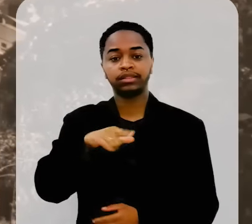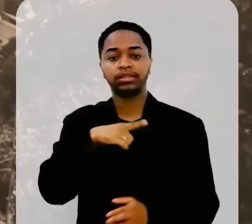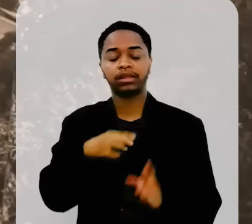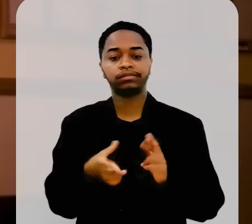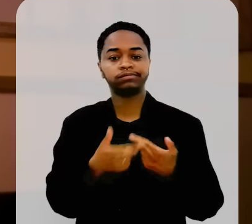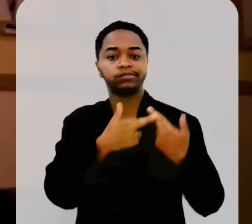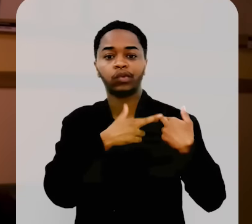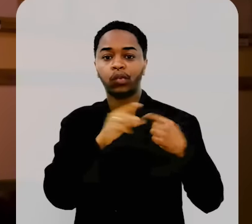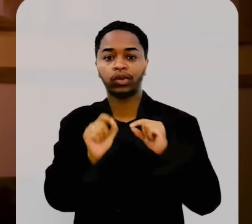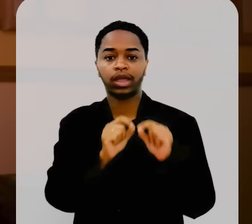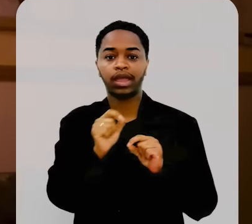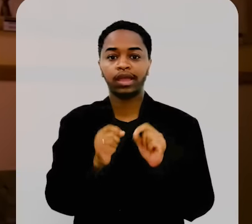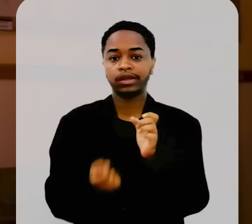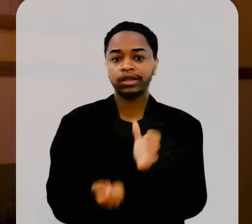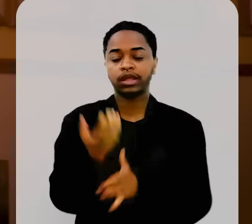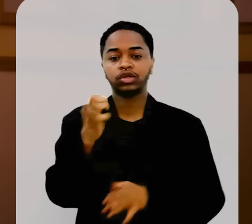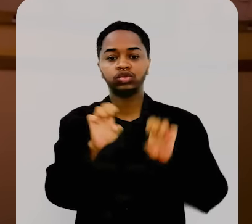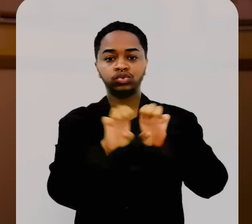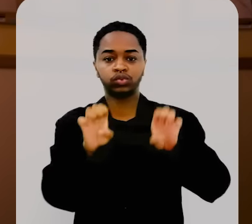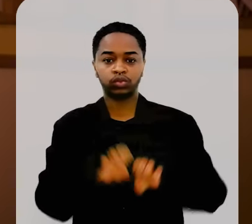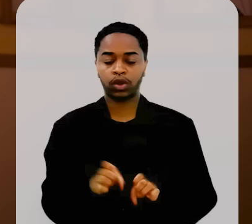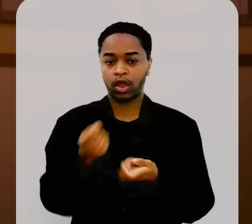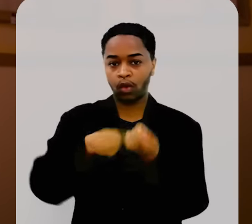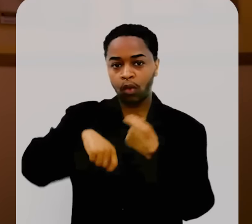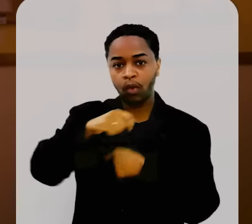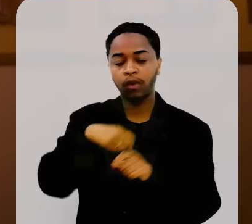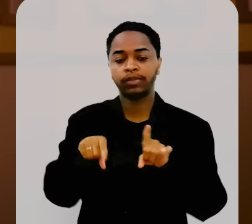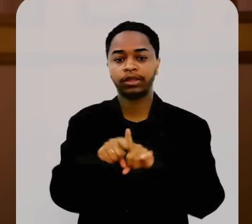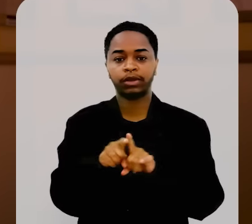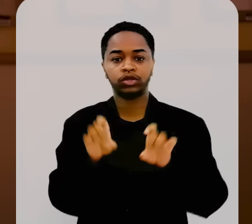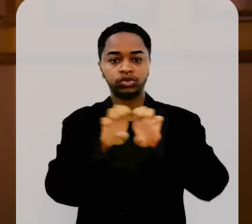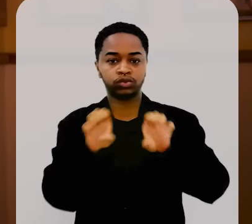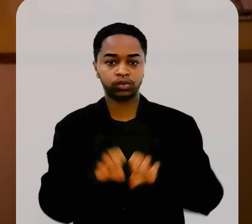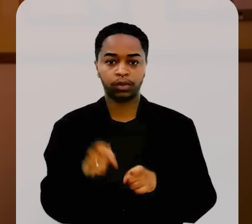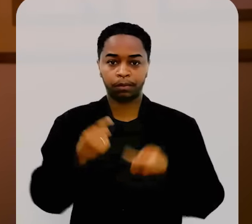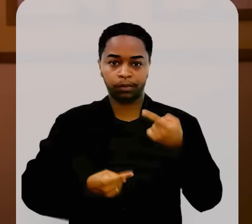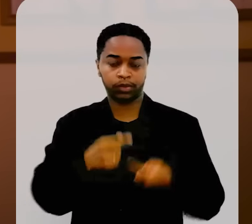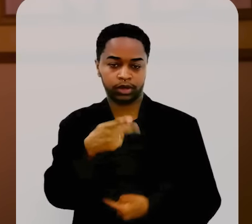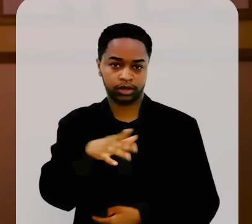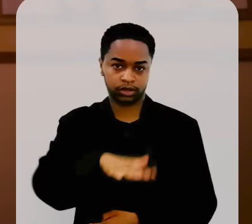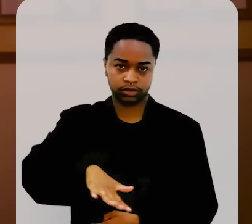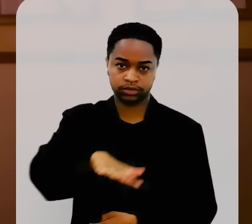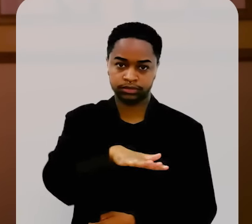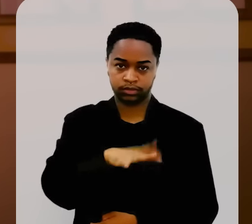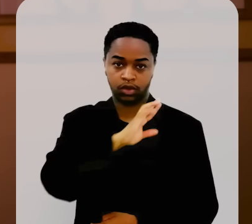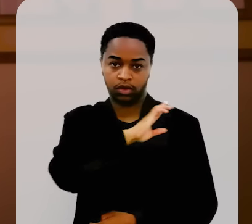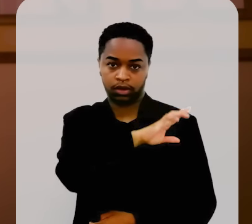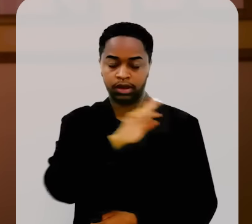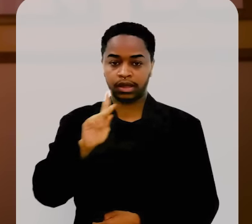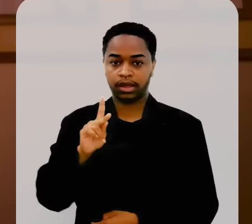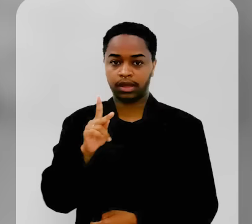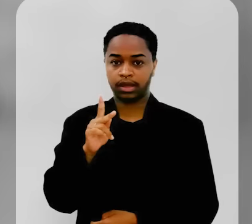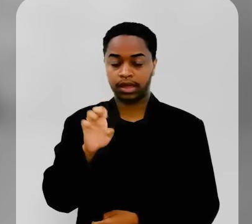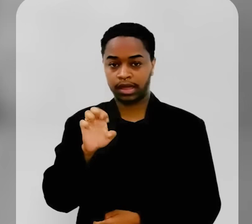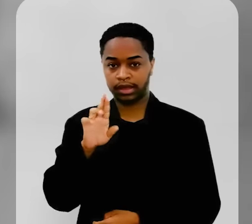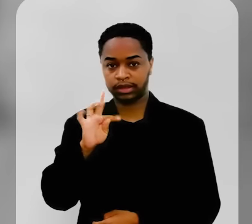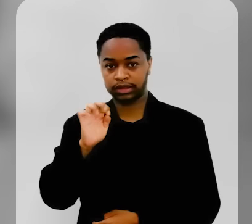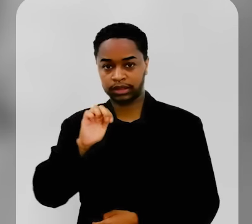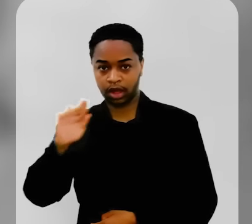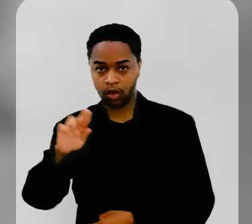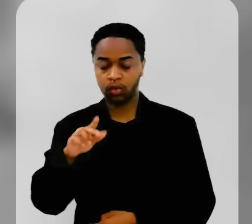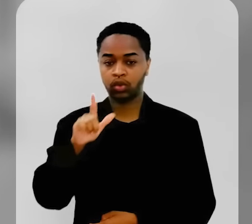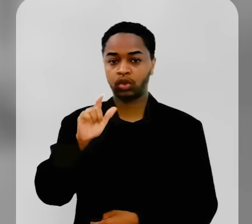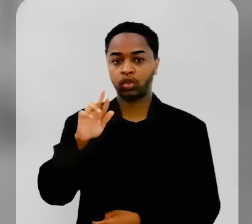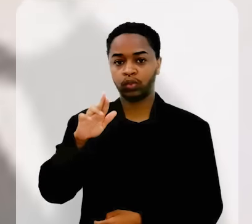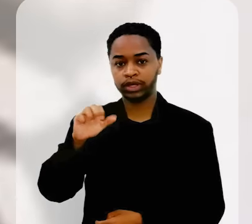região, que foram responsáveis pela estrutura econômica e pela estrutura política do município. Coronel